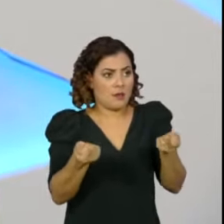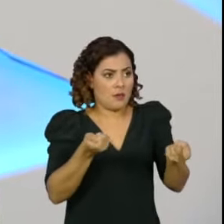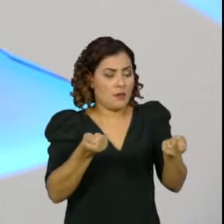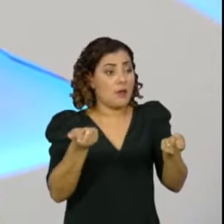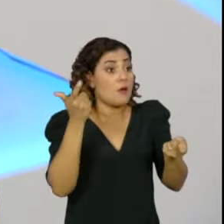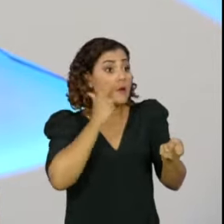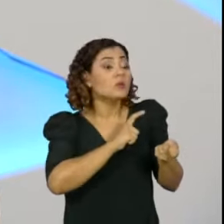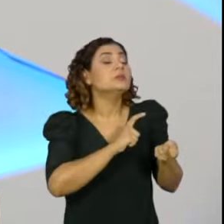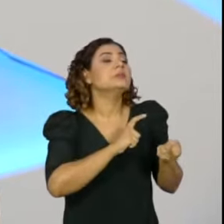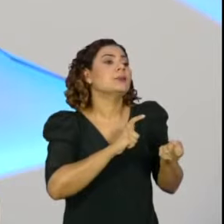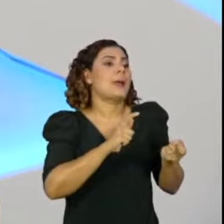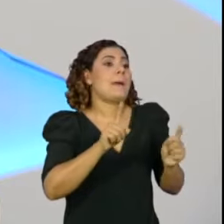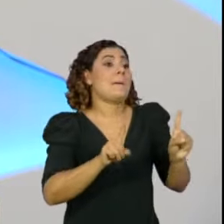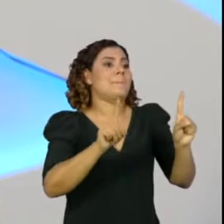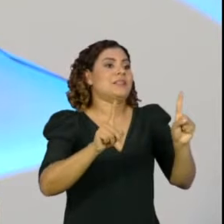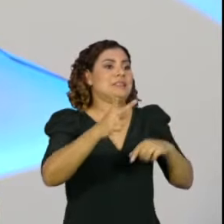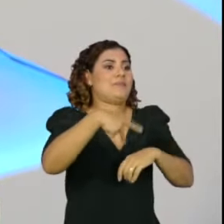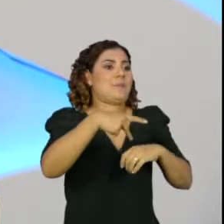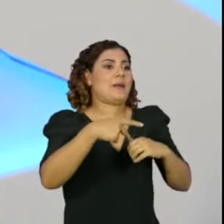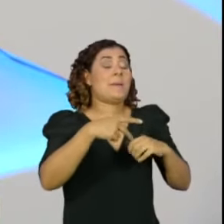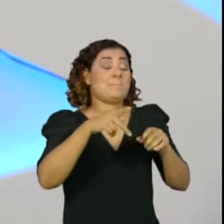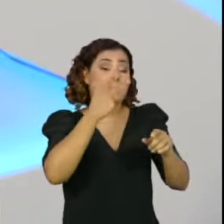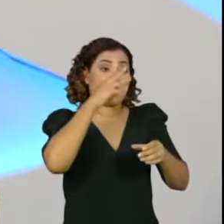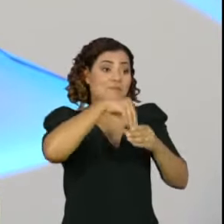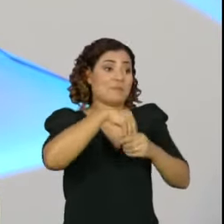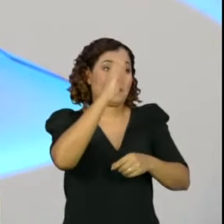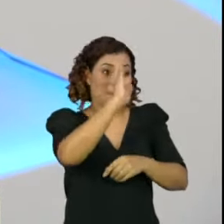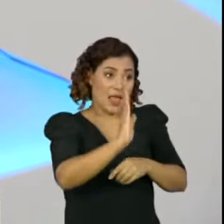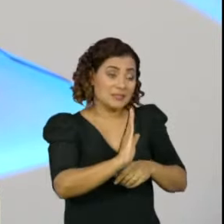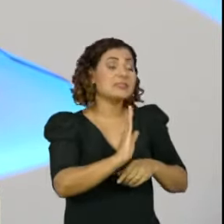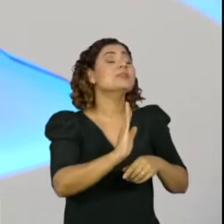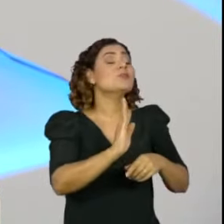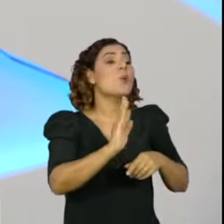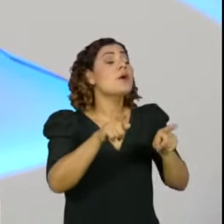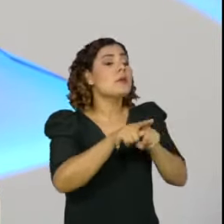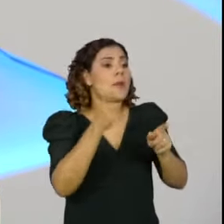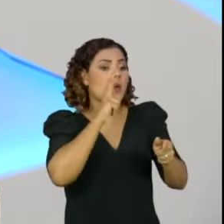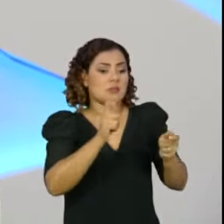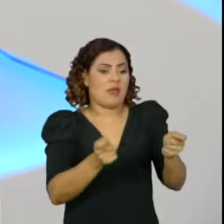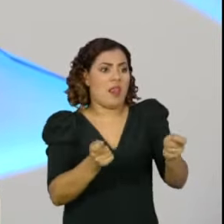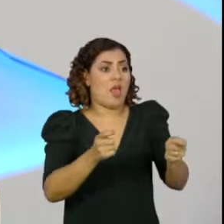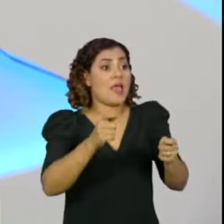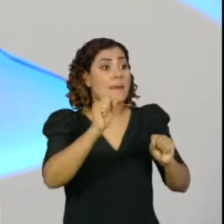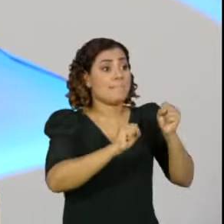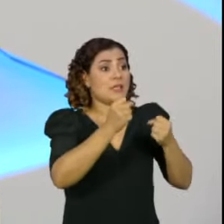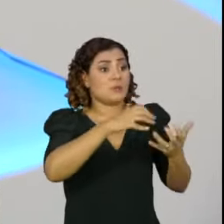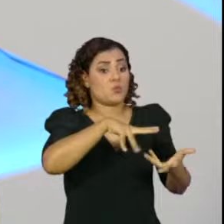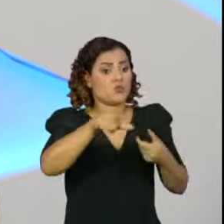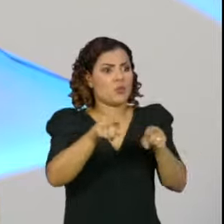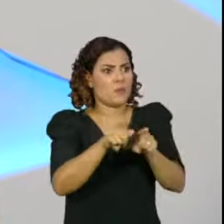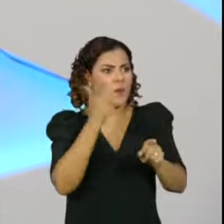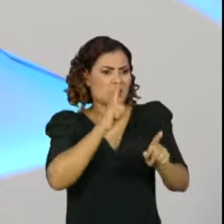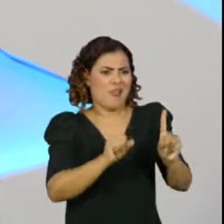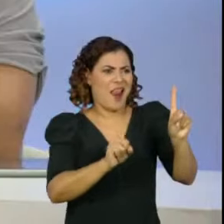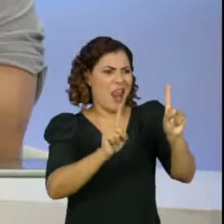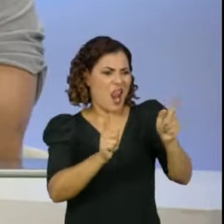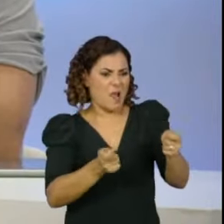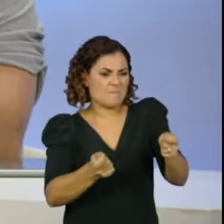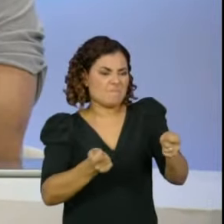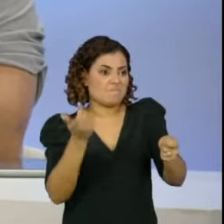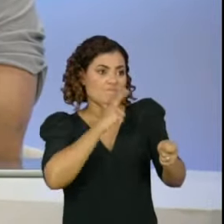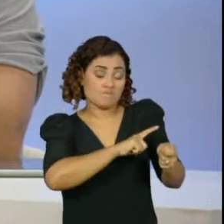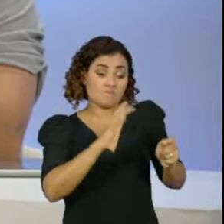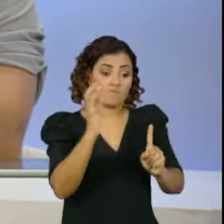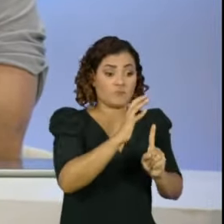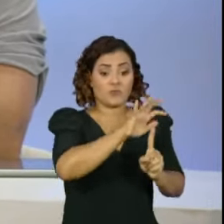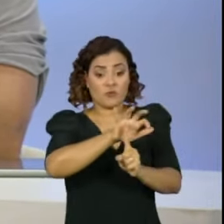se tornar competitiva no mercado nacional e ser uma das grandes empresas mundiais como era. Então, essa é uma lógica que pode ser uma